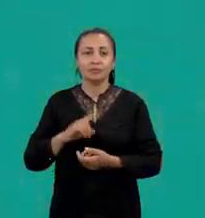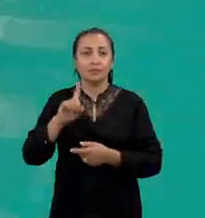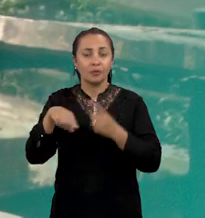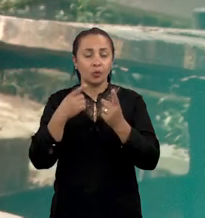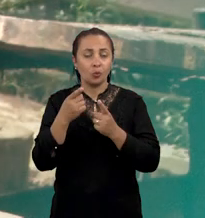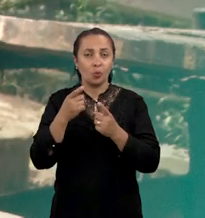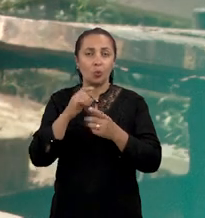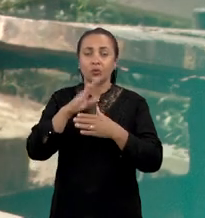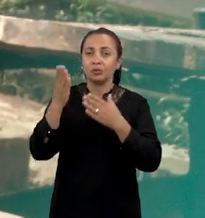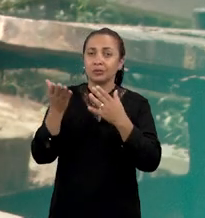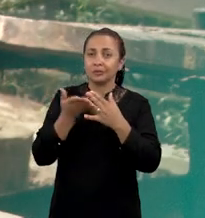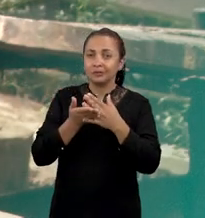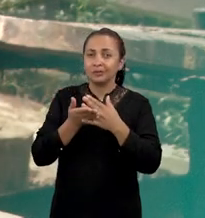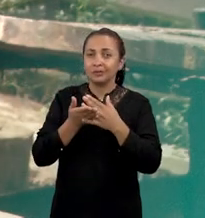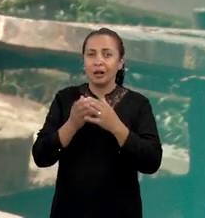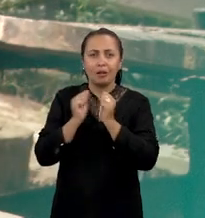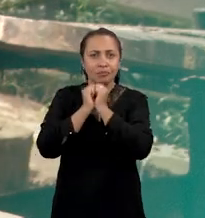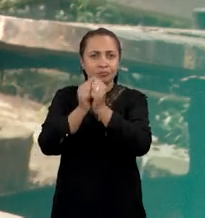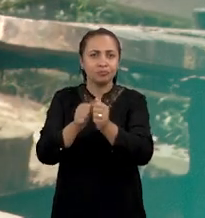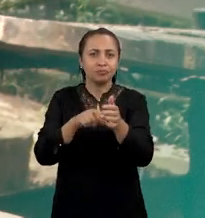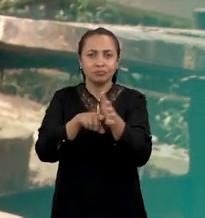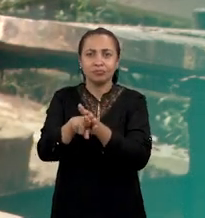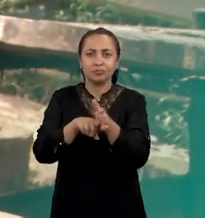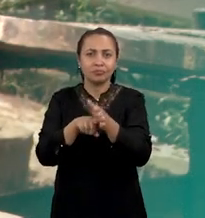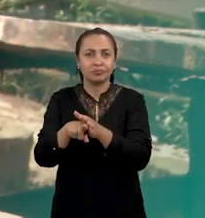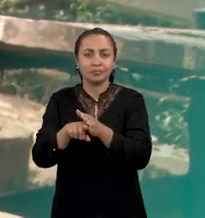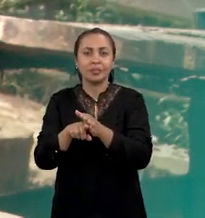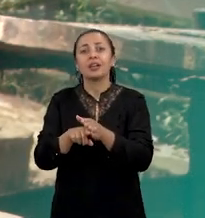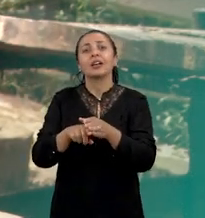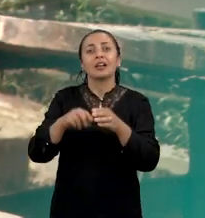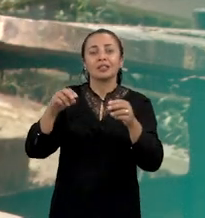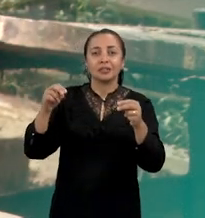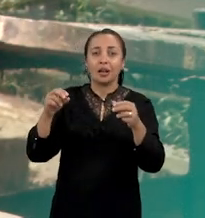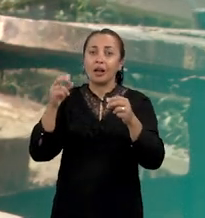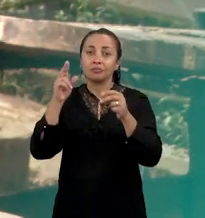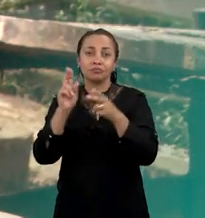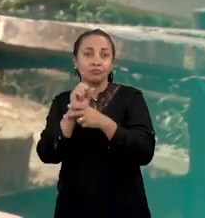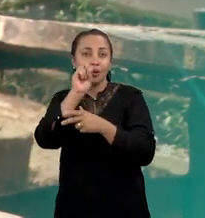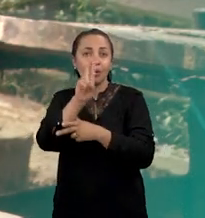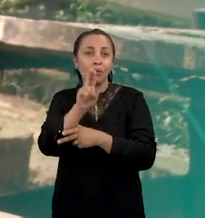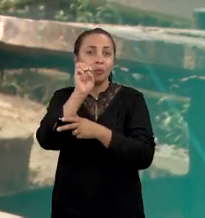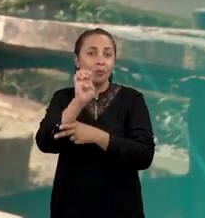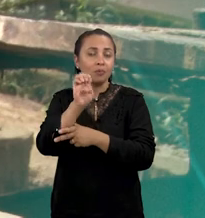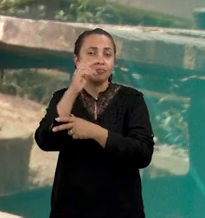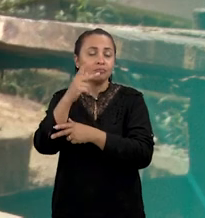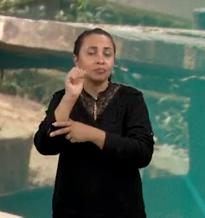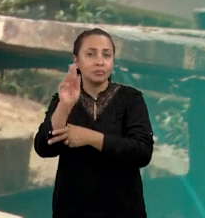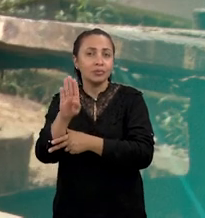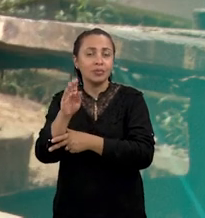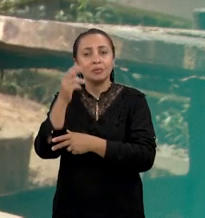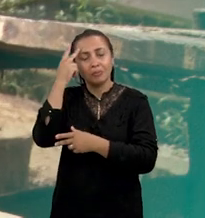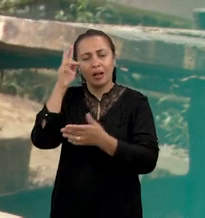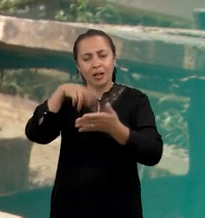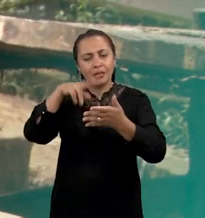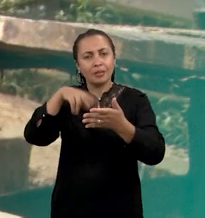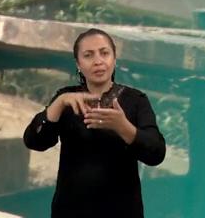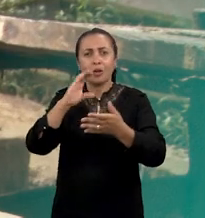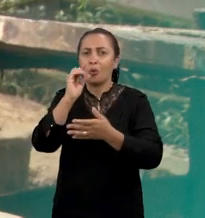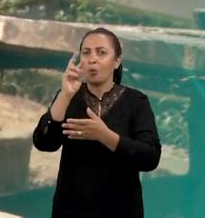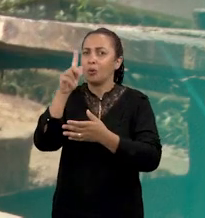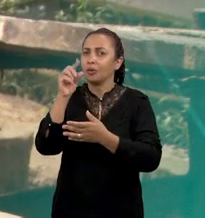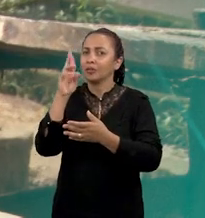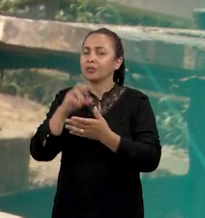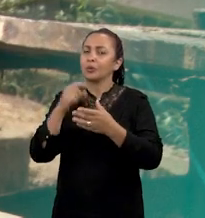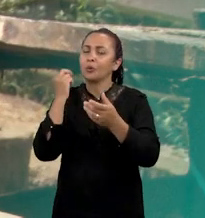E no próximo bloco, a gente acompanha o trabalho de pesquisadores da Universidade Estadual da Paraíba para mapear a produção de cordel